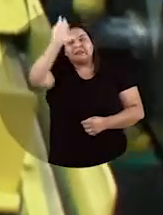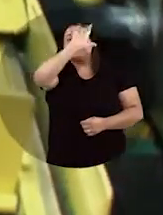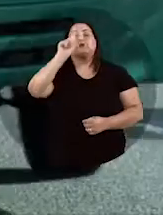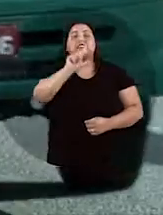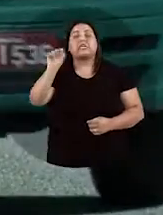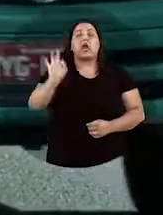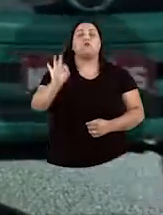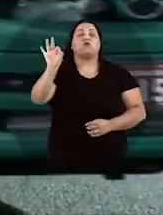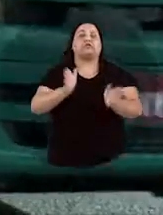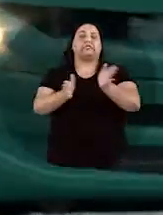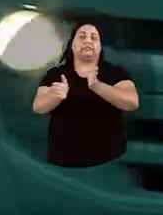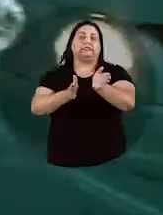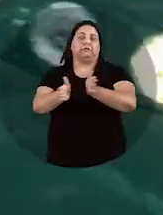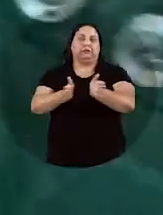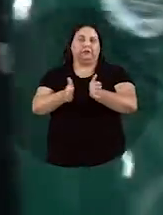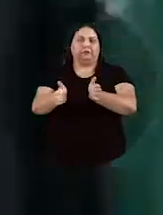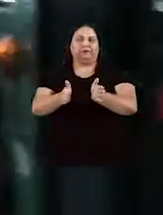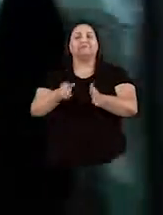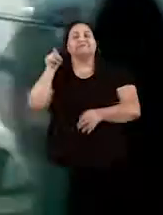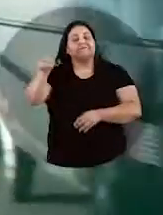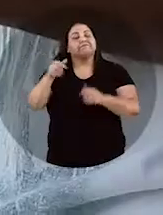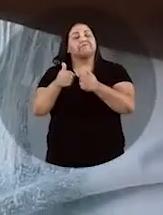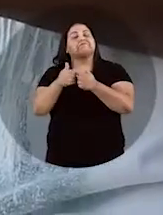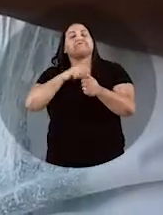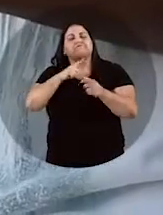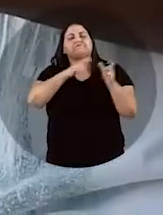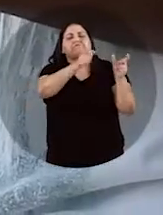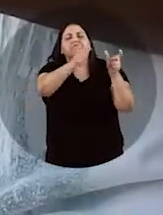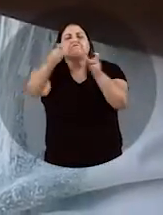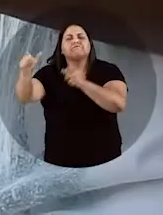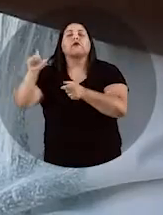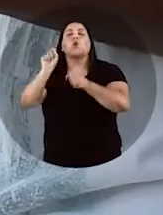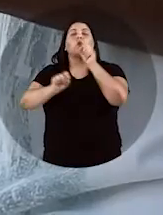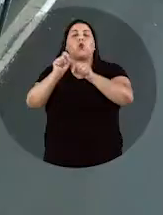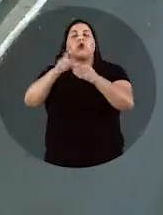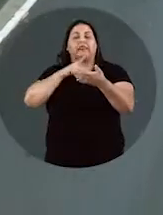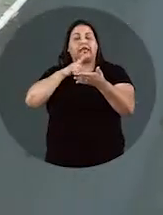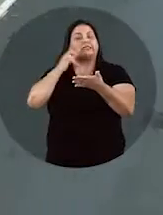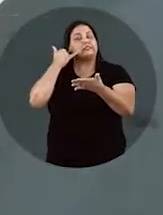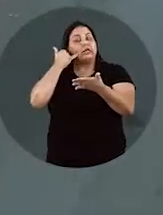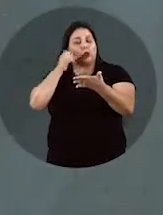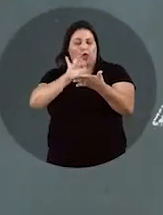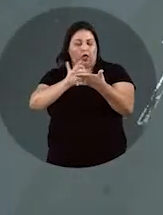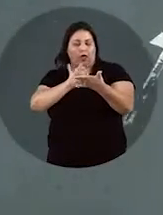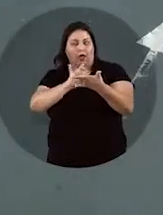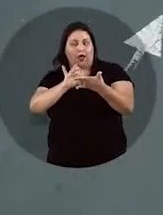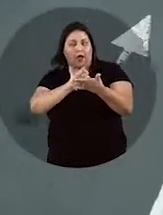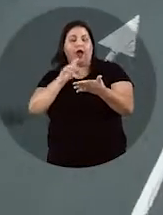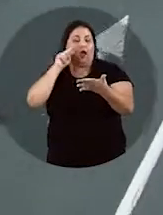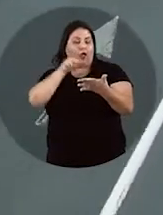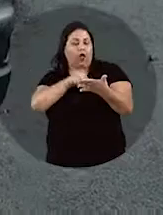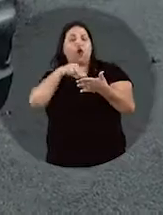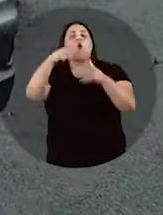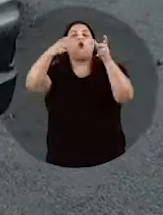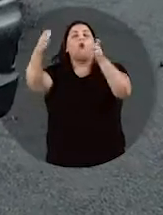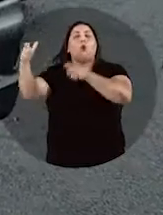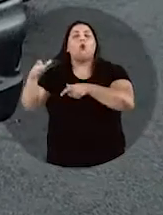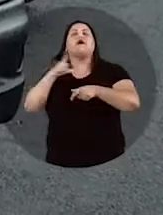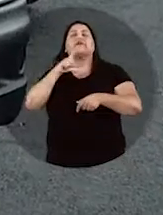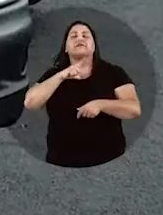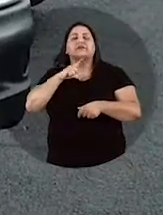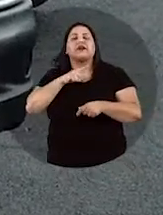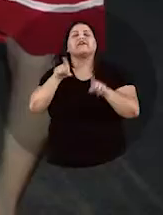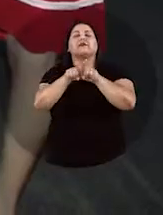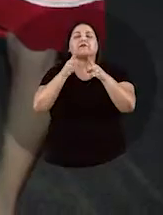acessível. Odelmo ampliou as linhas nos bairros com monitoramento pelo celular, implantou o corredor da João Naves, do